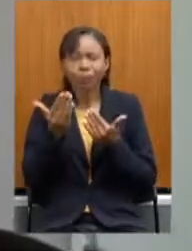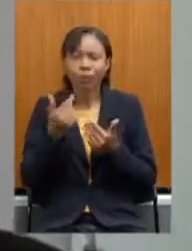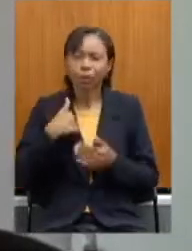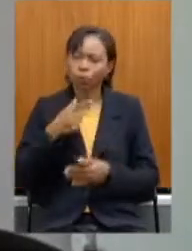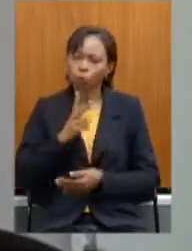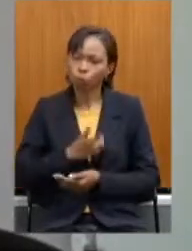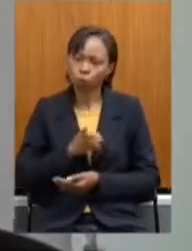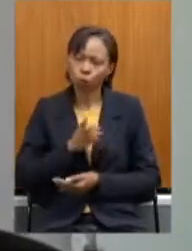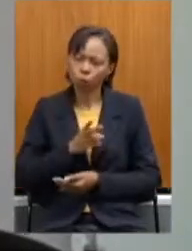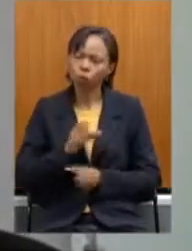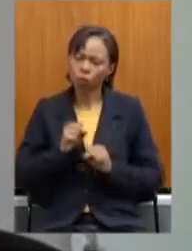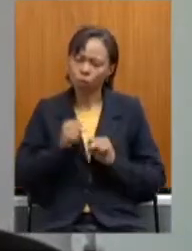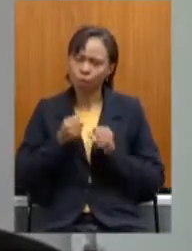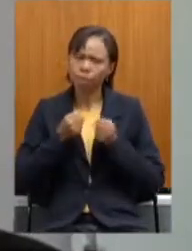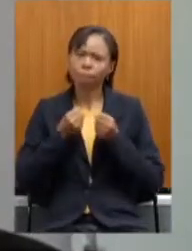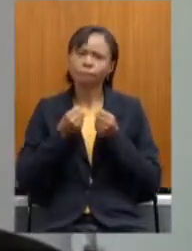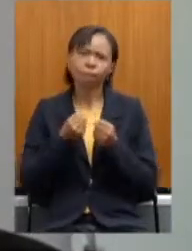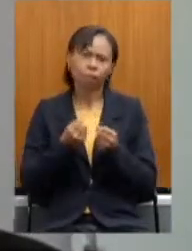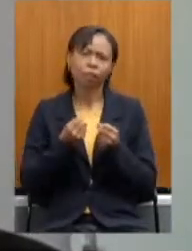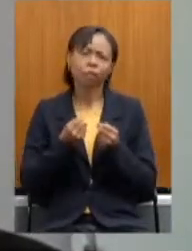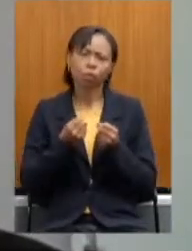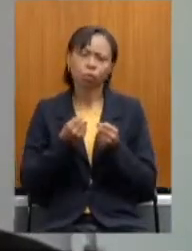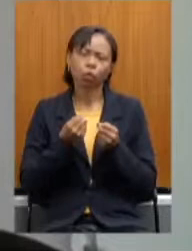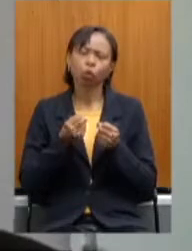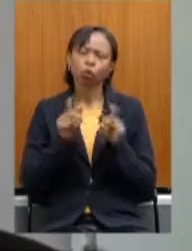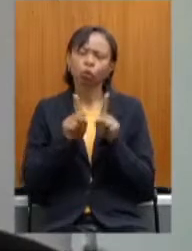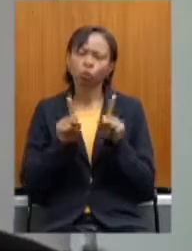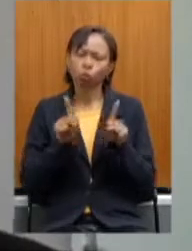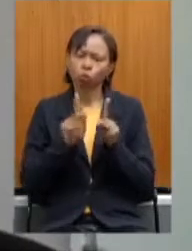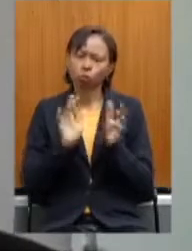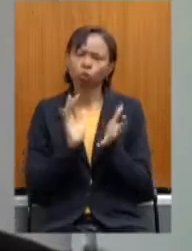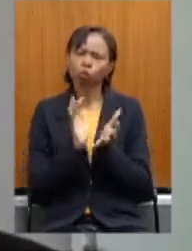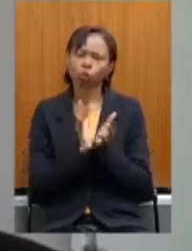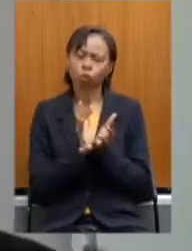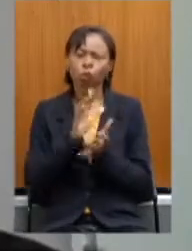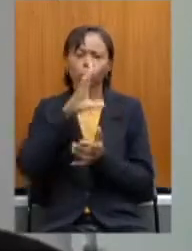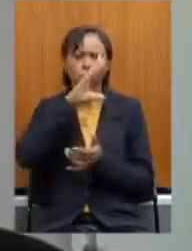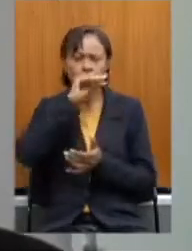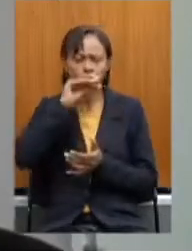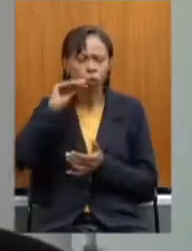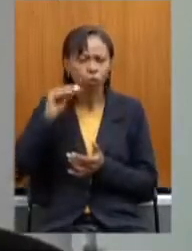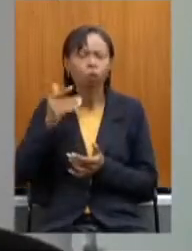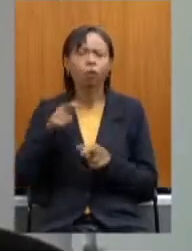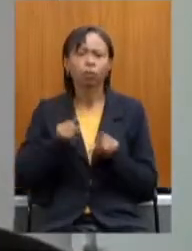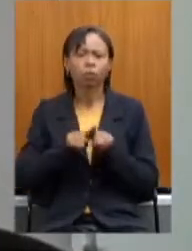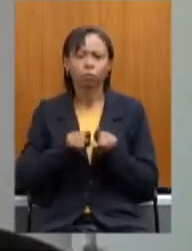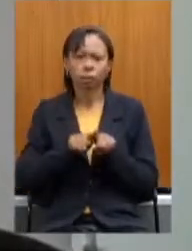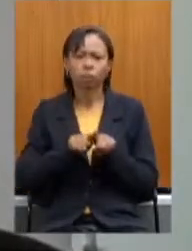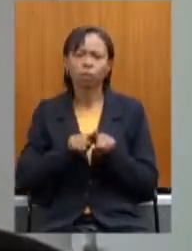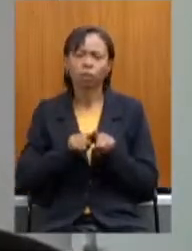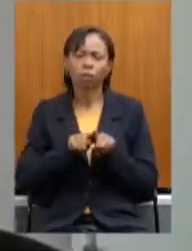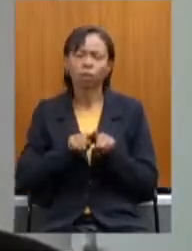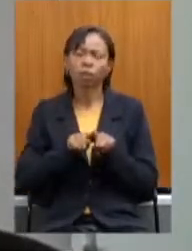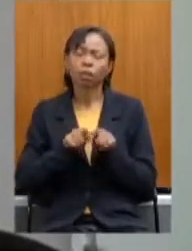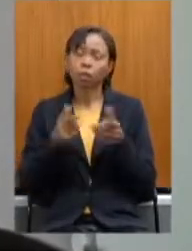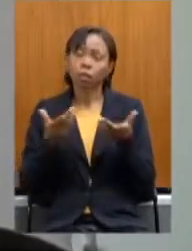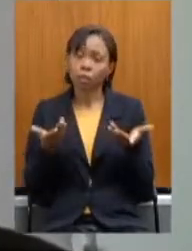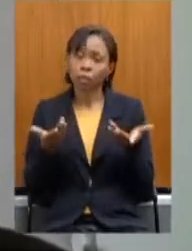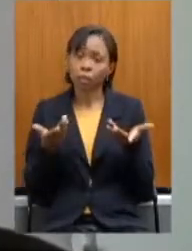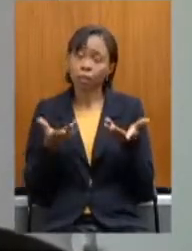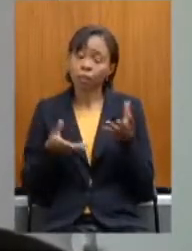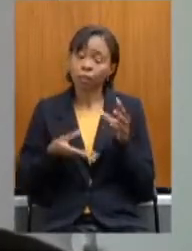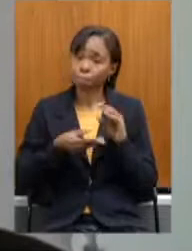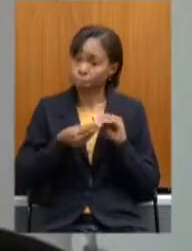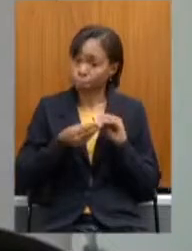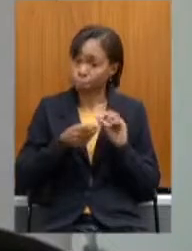em defesa dos professores, dos demais servidores e despeço-me dizendo que